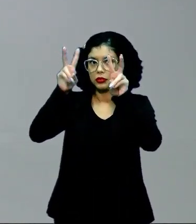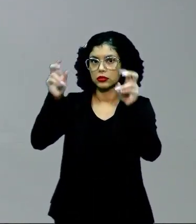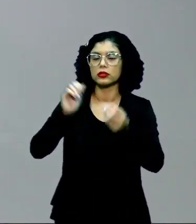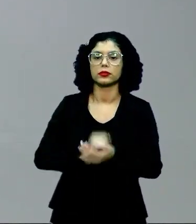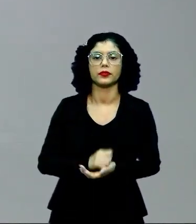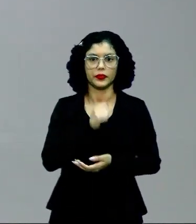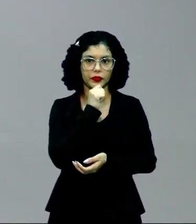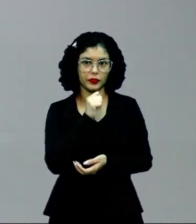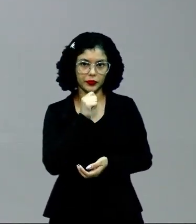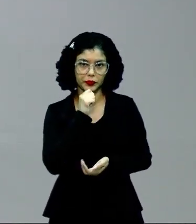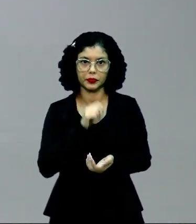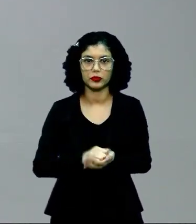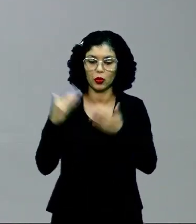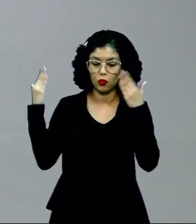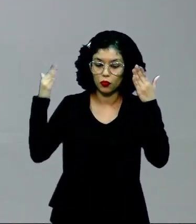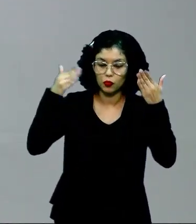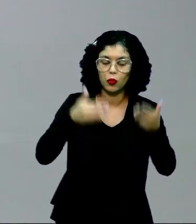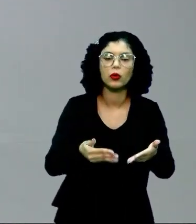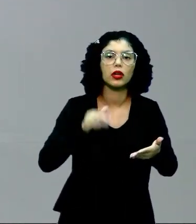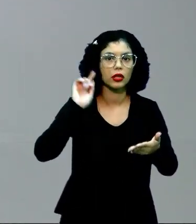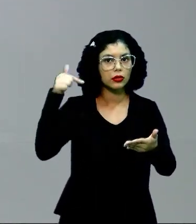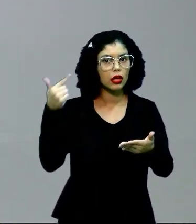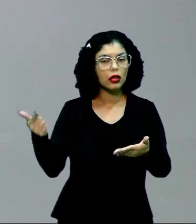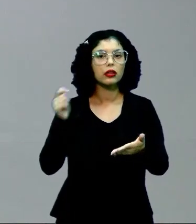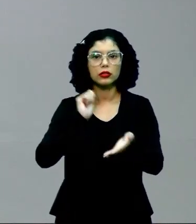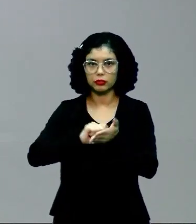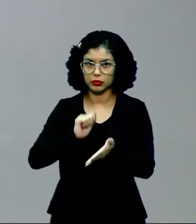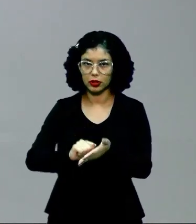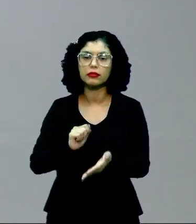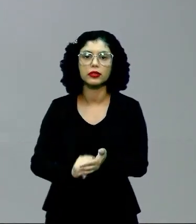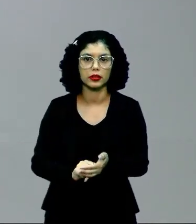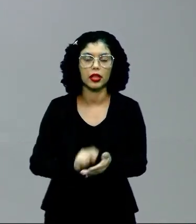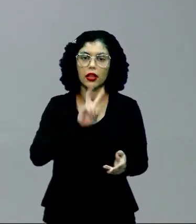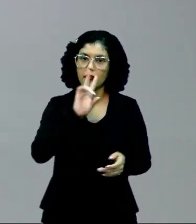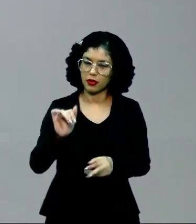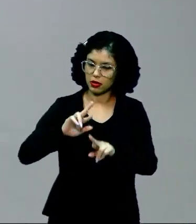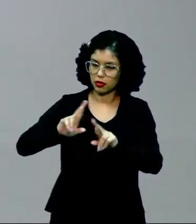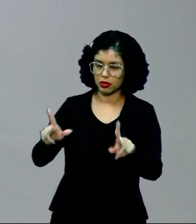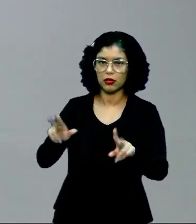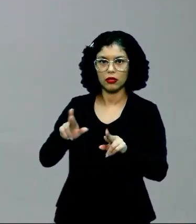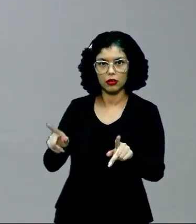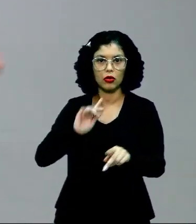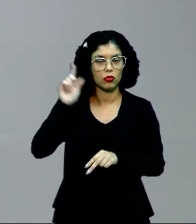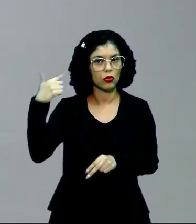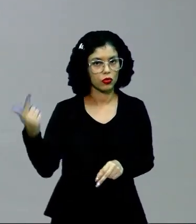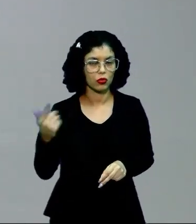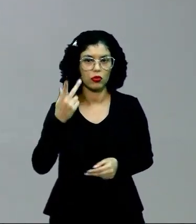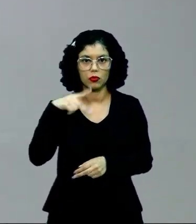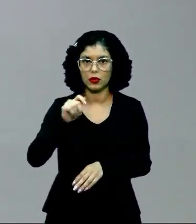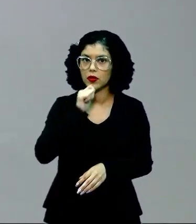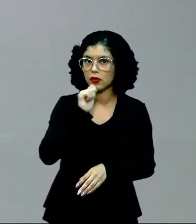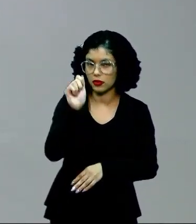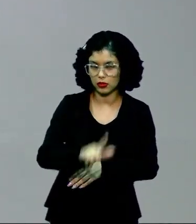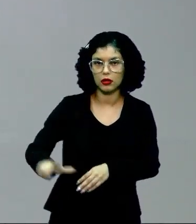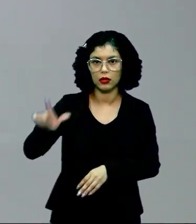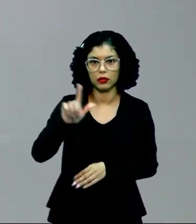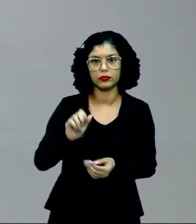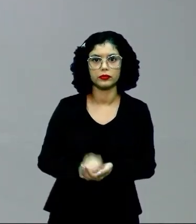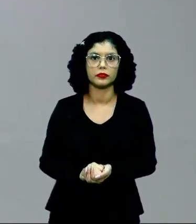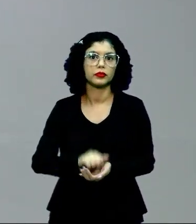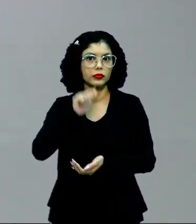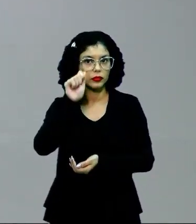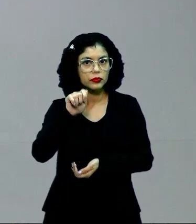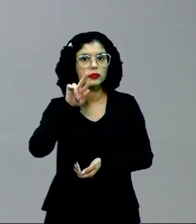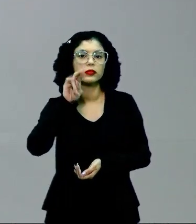temática, que o foco daquilo que eles estavam escrevendo, vai ser diferente dos outros períodos literários. O